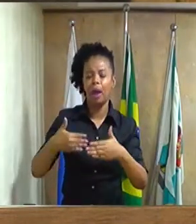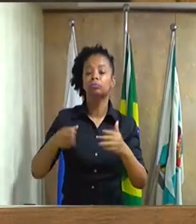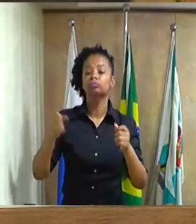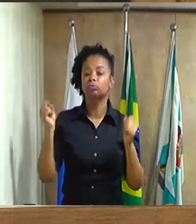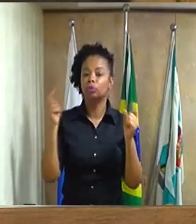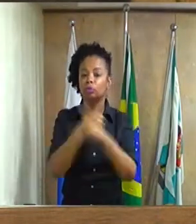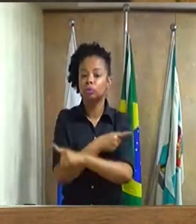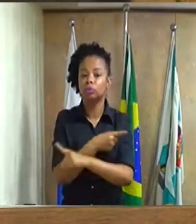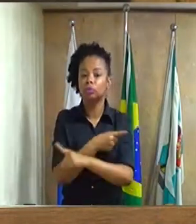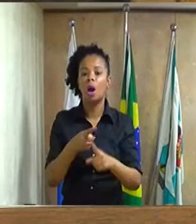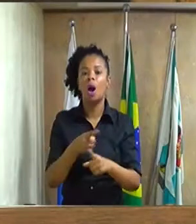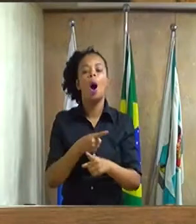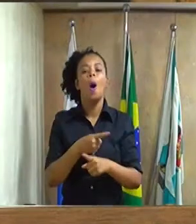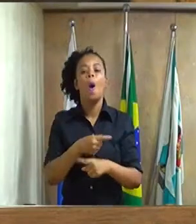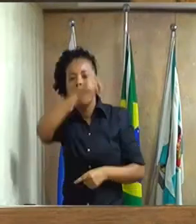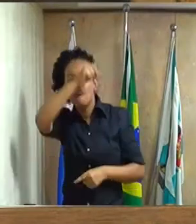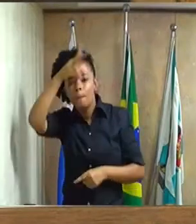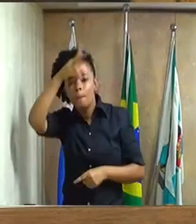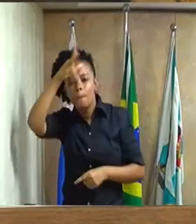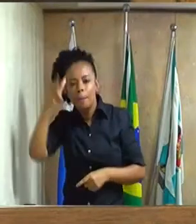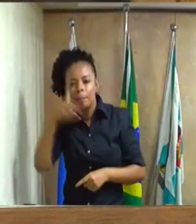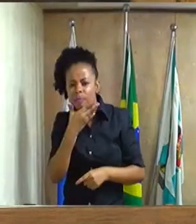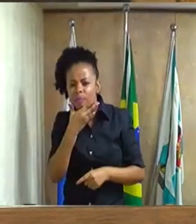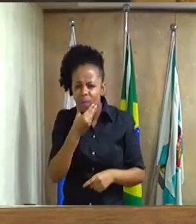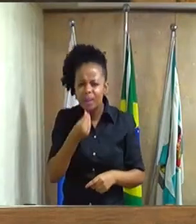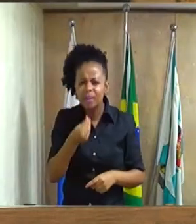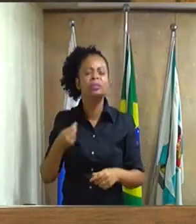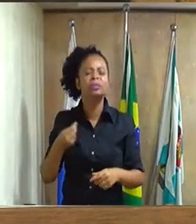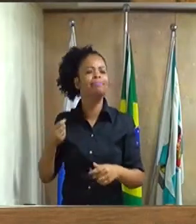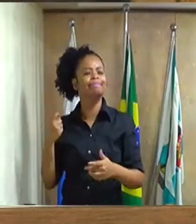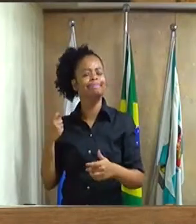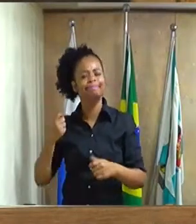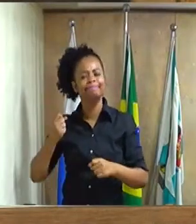vem enfrentando ao longo desses dois anos,